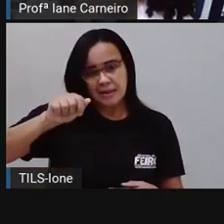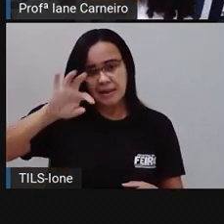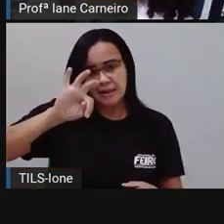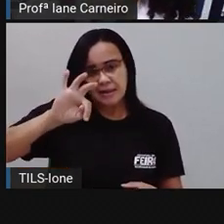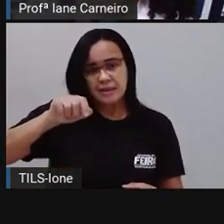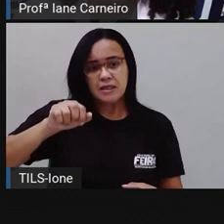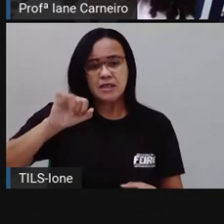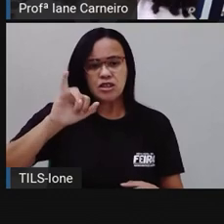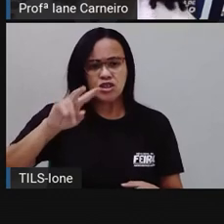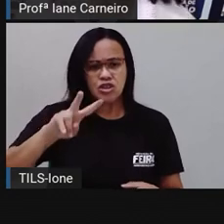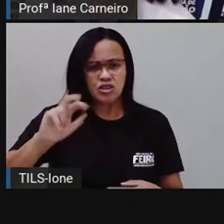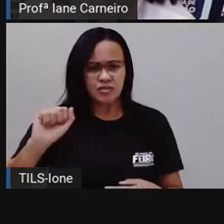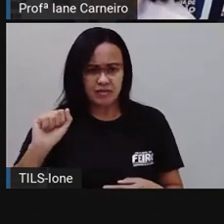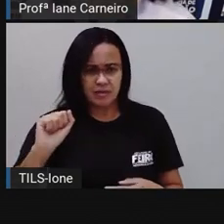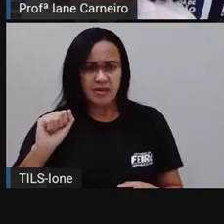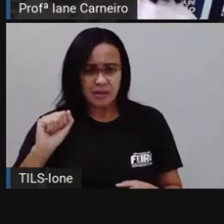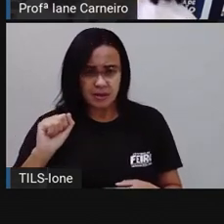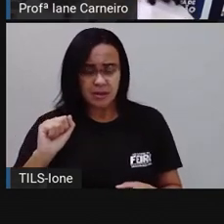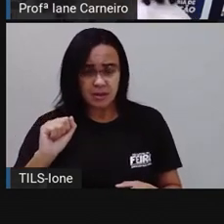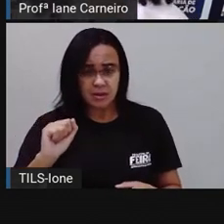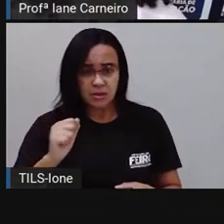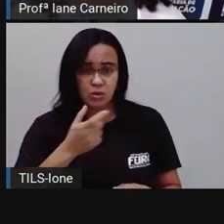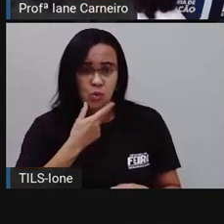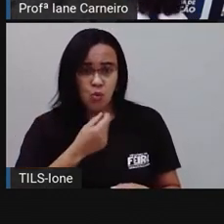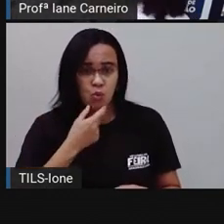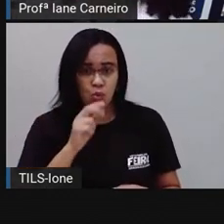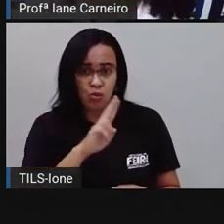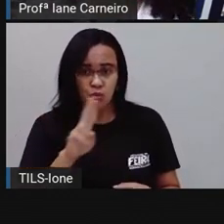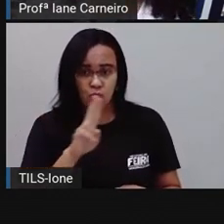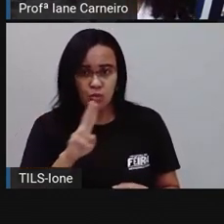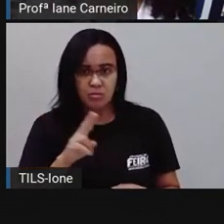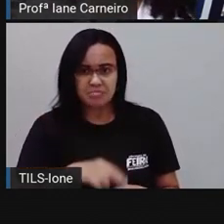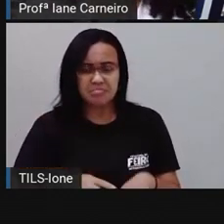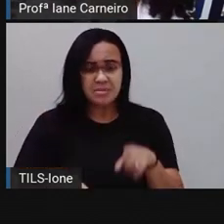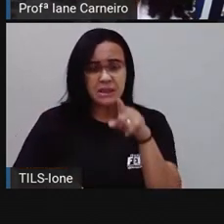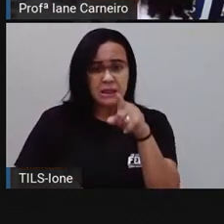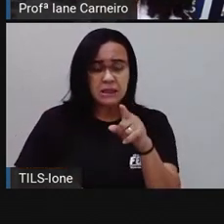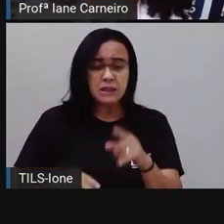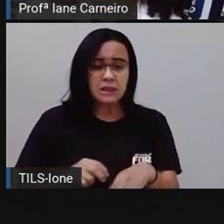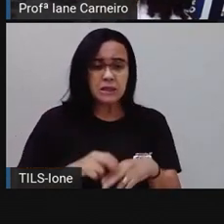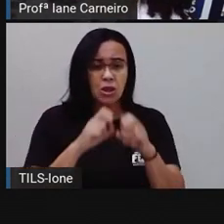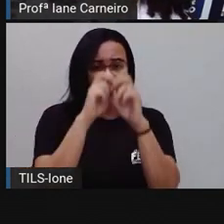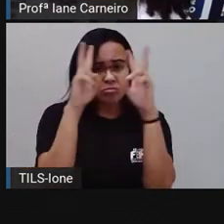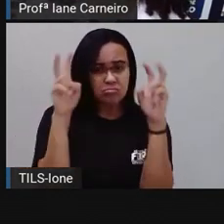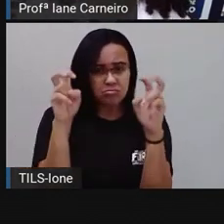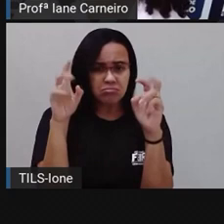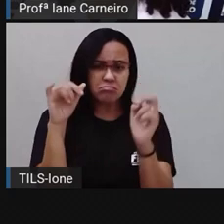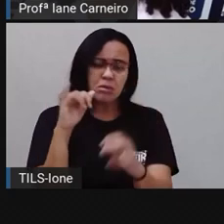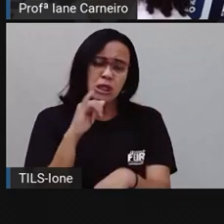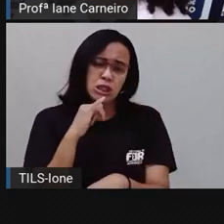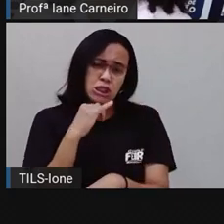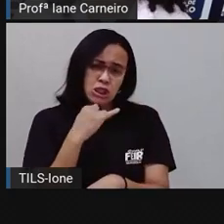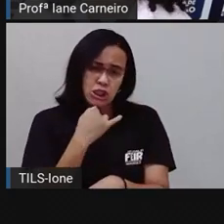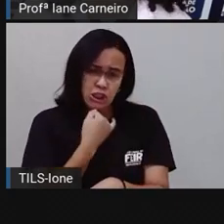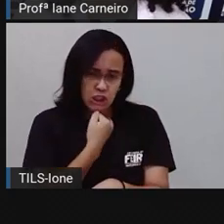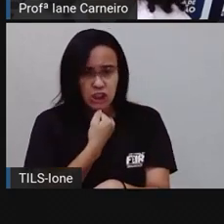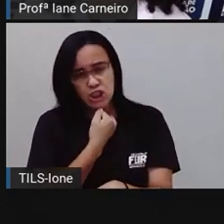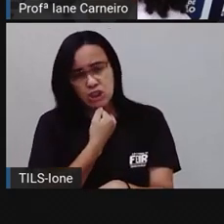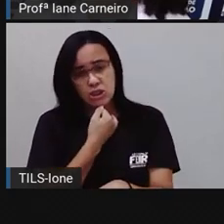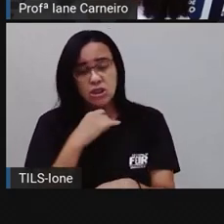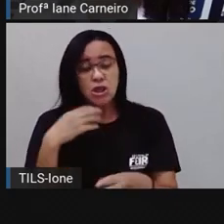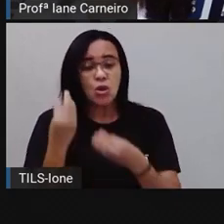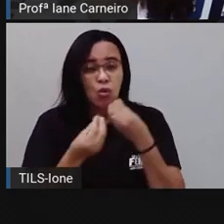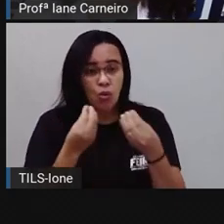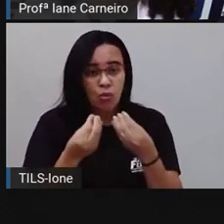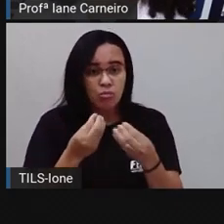foi feito aqui, ó, do cordel que se chama A Triste Partida. Vamos ver o ele fala? Olha só. Setembro